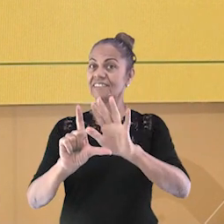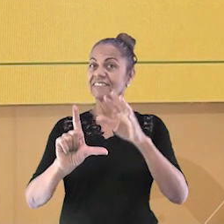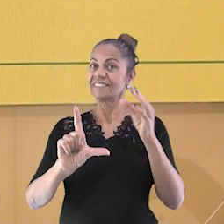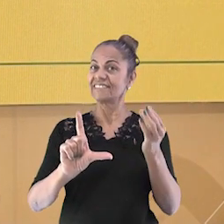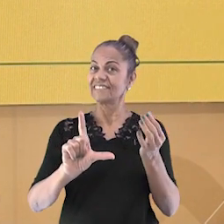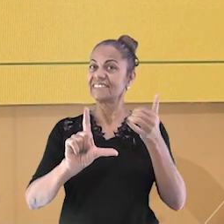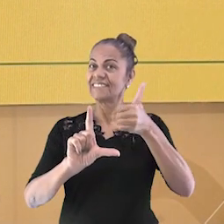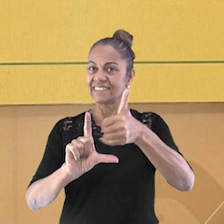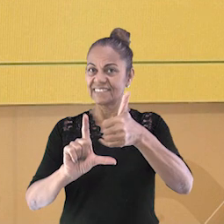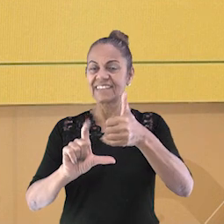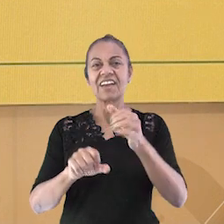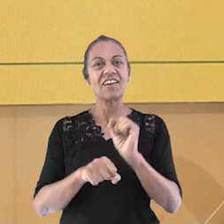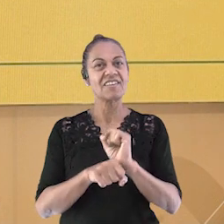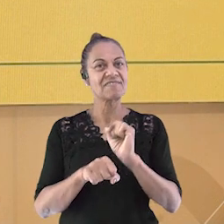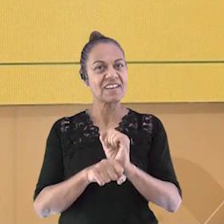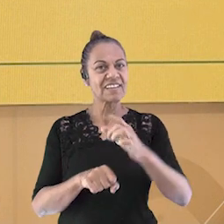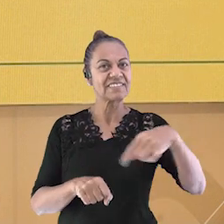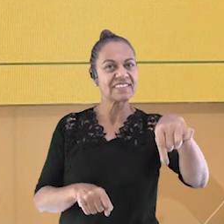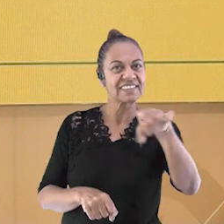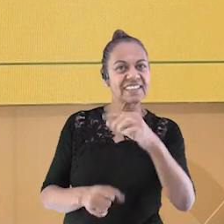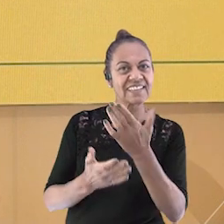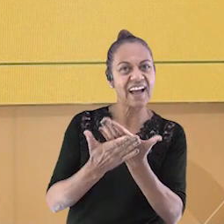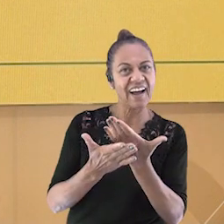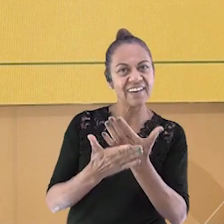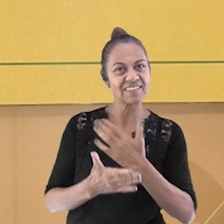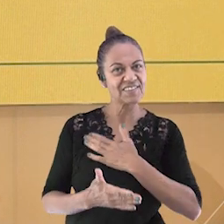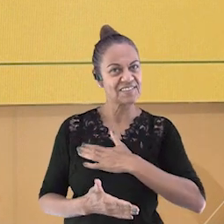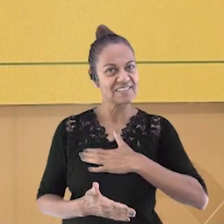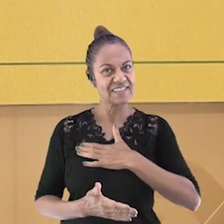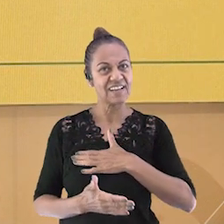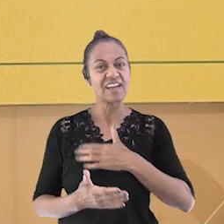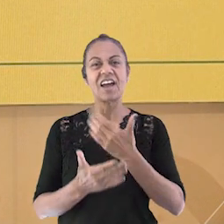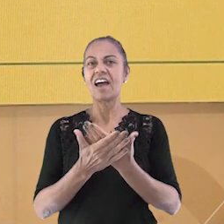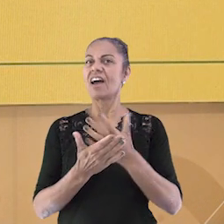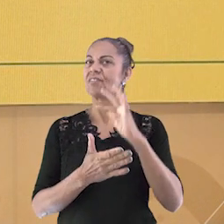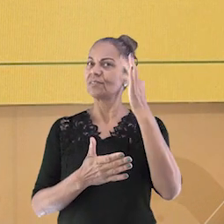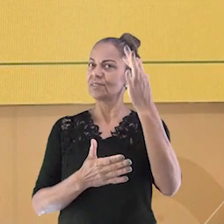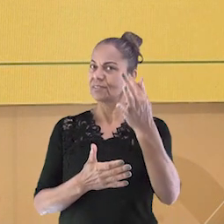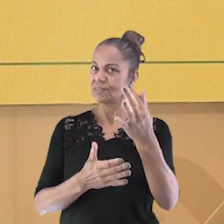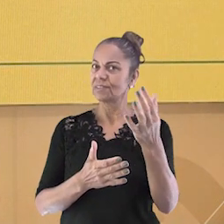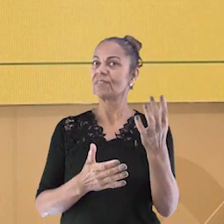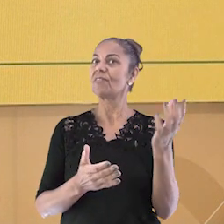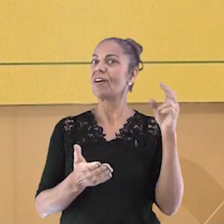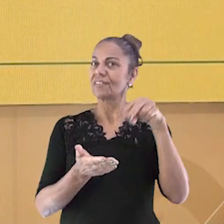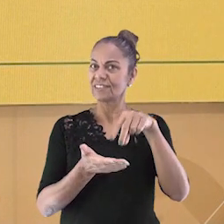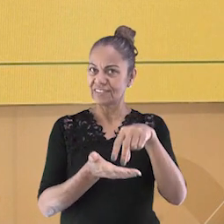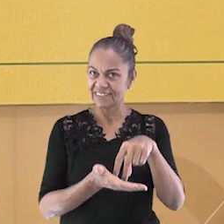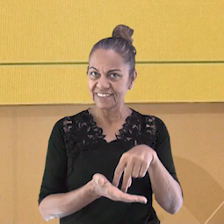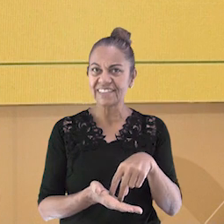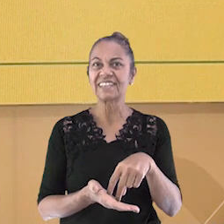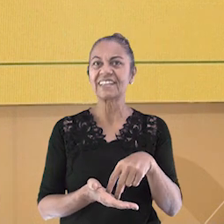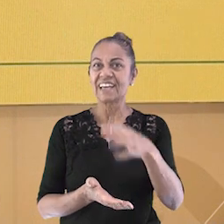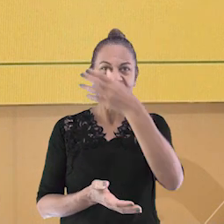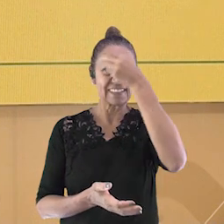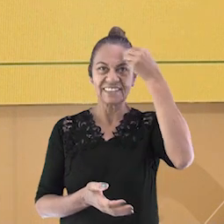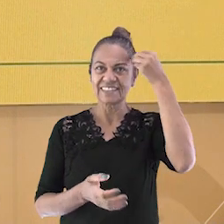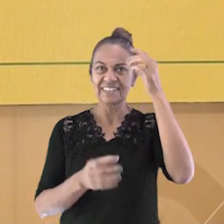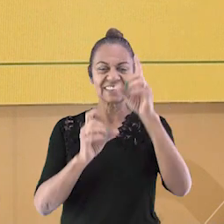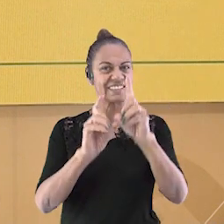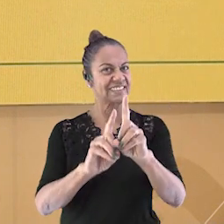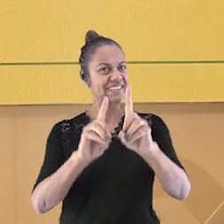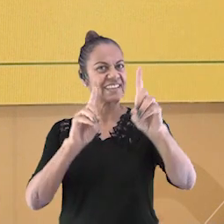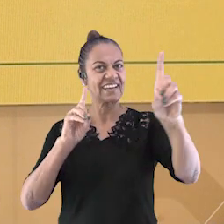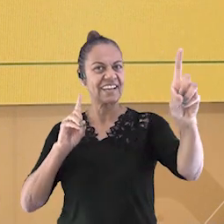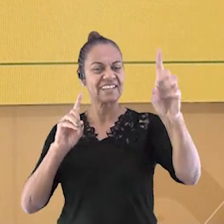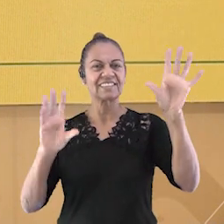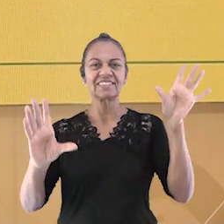seu celular para o QR Code que aparece aí na sua tela. Espero que tenham gostado da aula e nos vemos na próxima. E não se